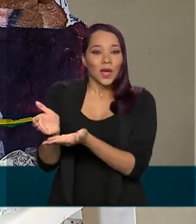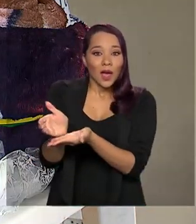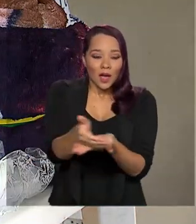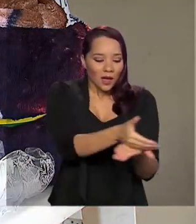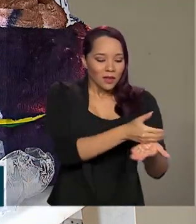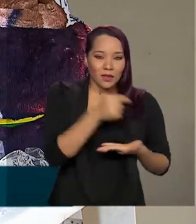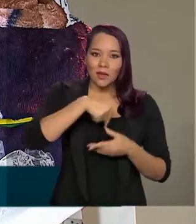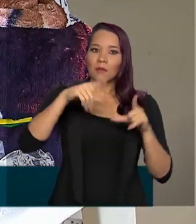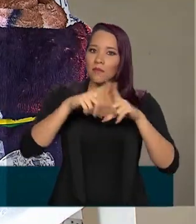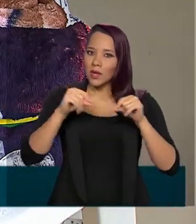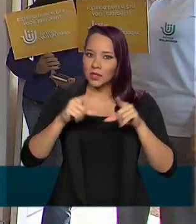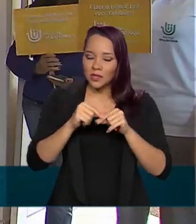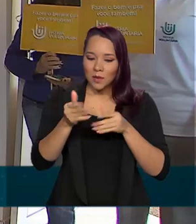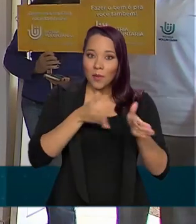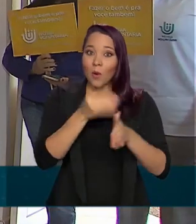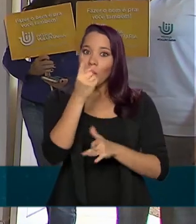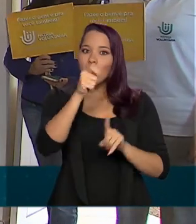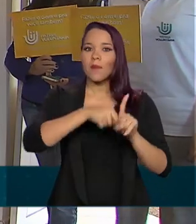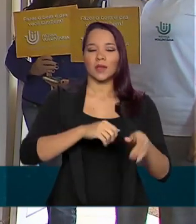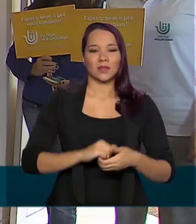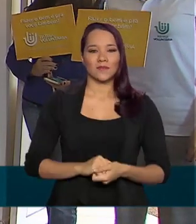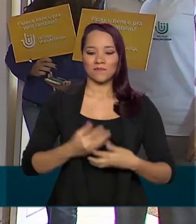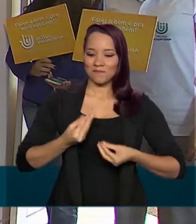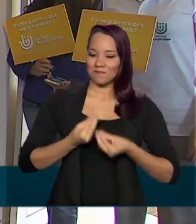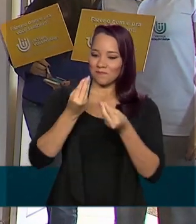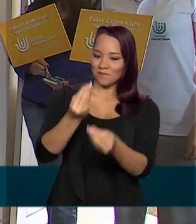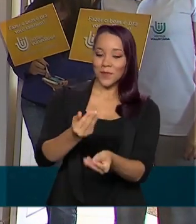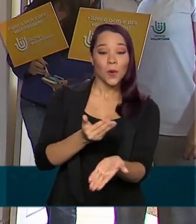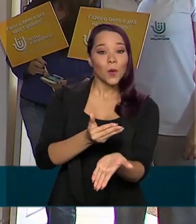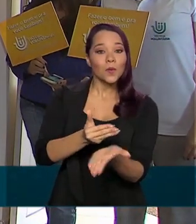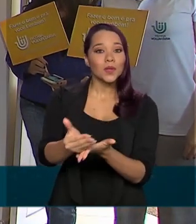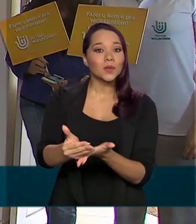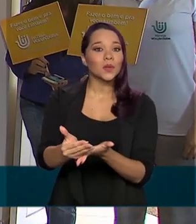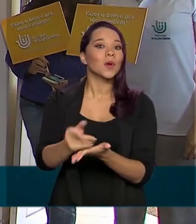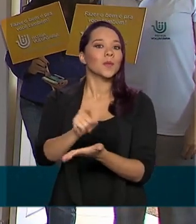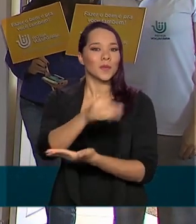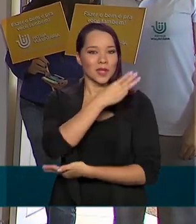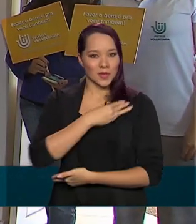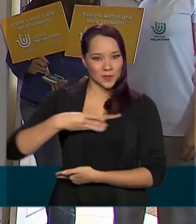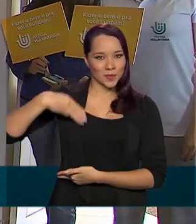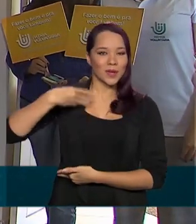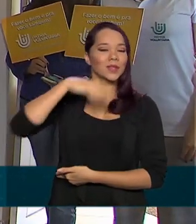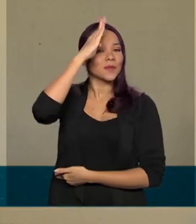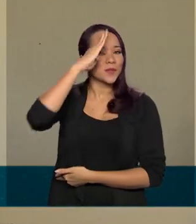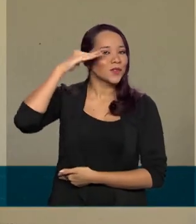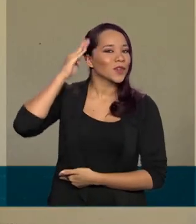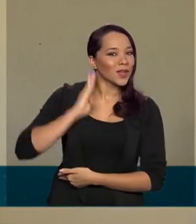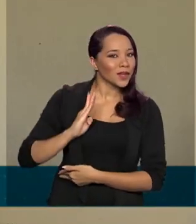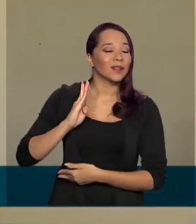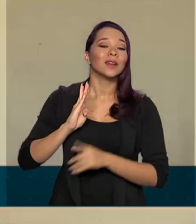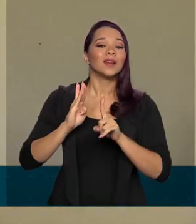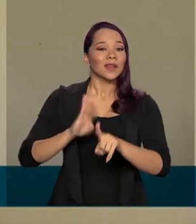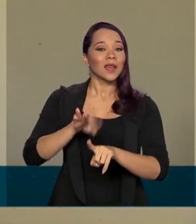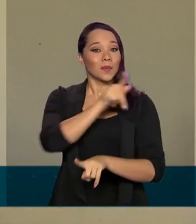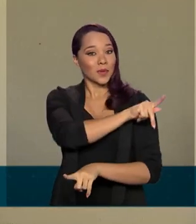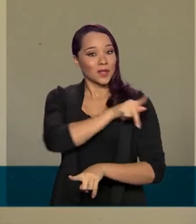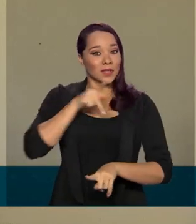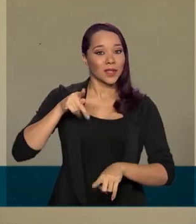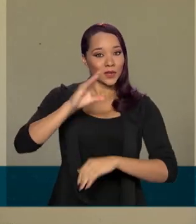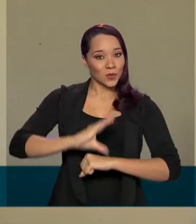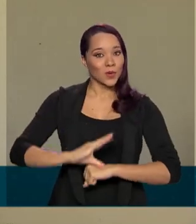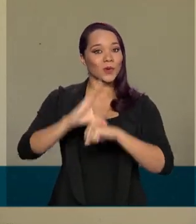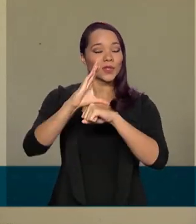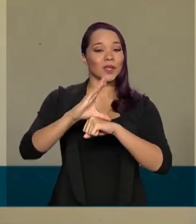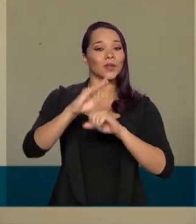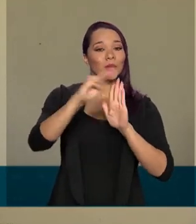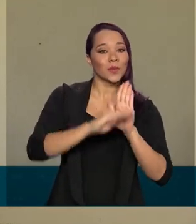Brasília em menos de um mês. As entregas começaram a ser feitas pela primeira-dama, Michele Bolsonaro, que é presidente do conselho do